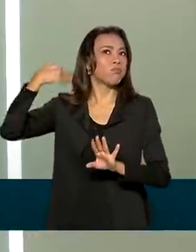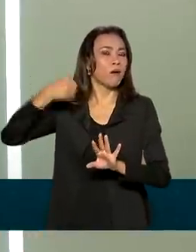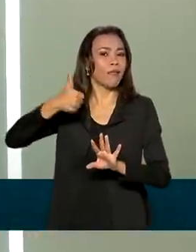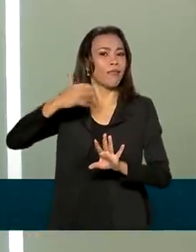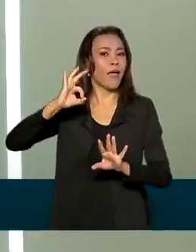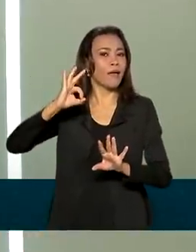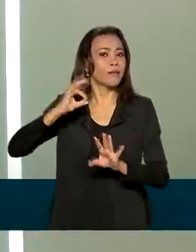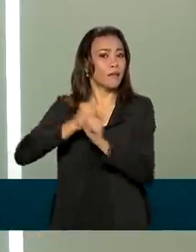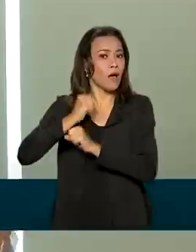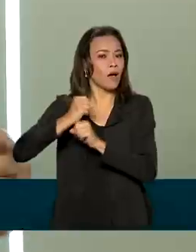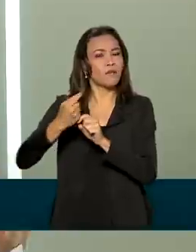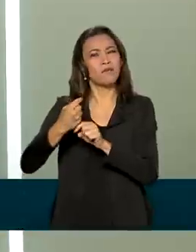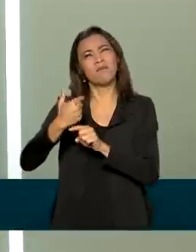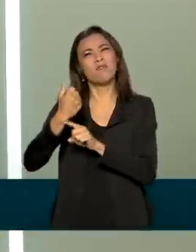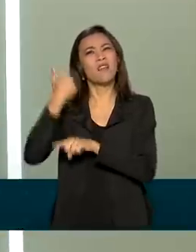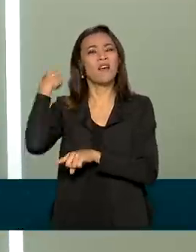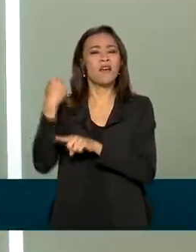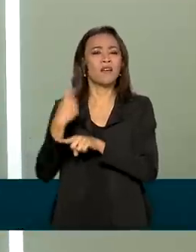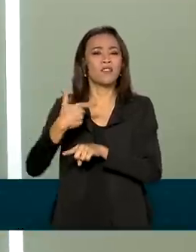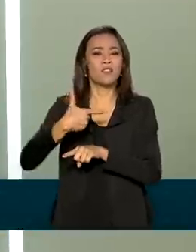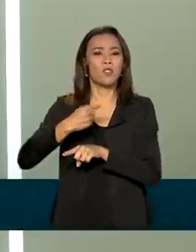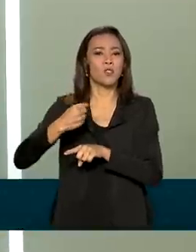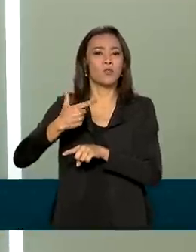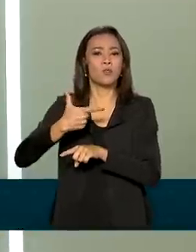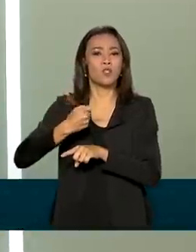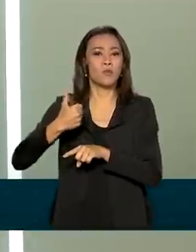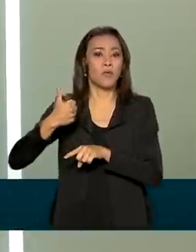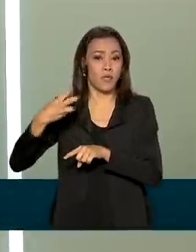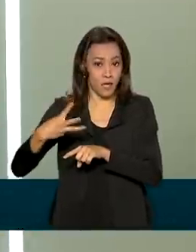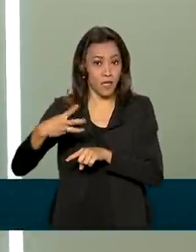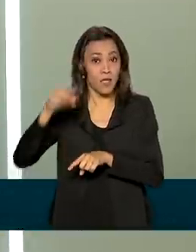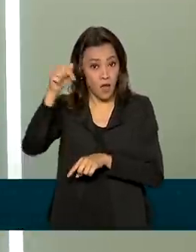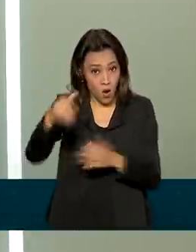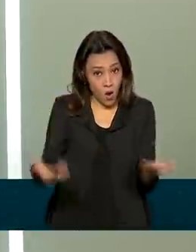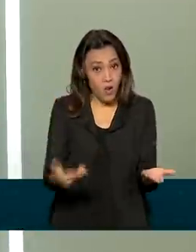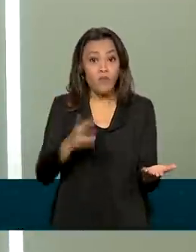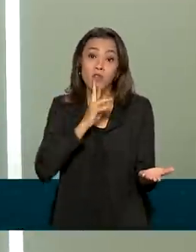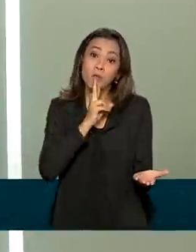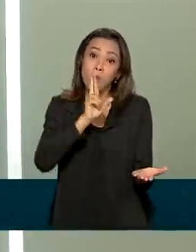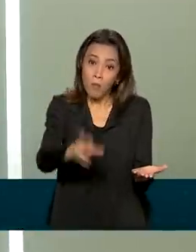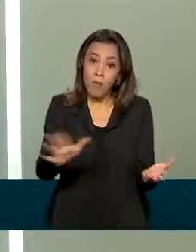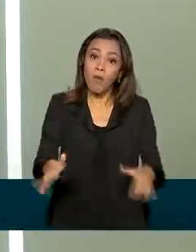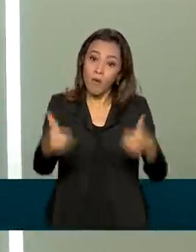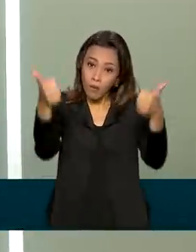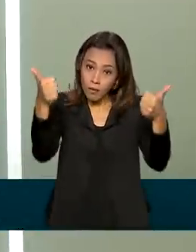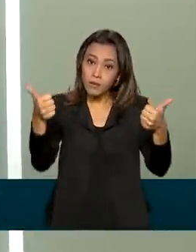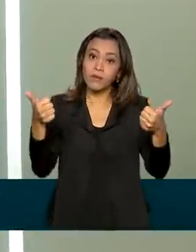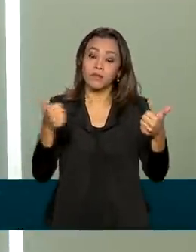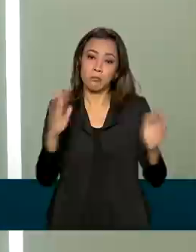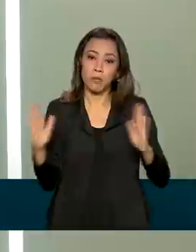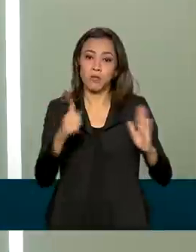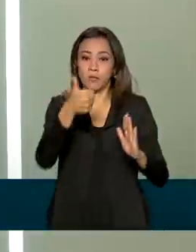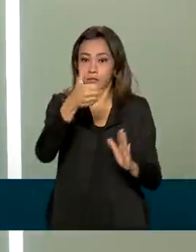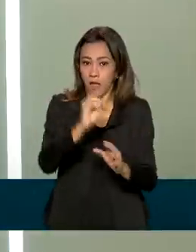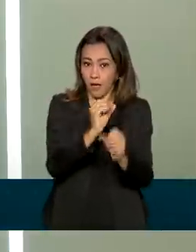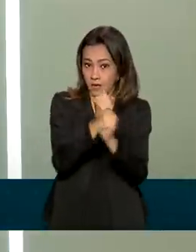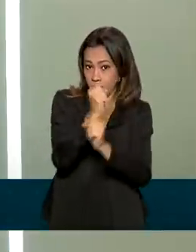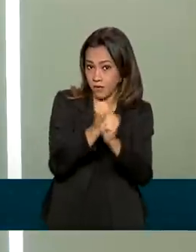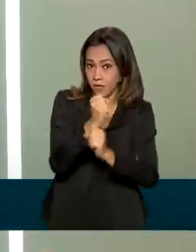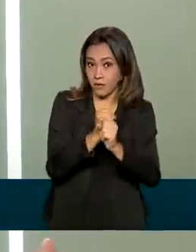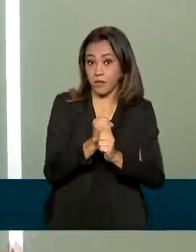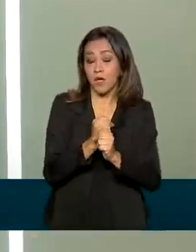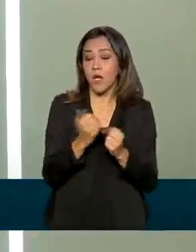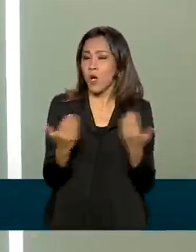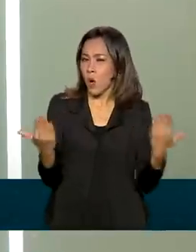desde 2013, nós vemos que esse foi um dos melhores resultados que já aconteceram na última década. Só comparável a 2019,